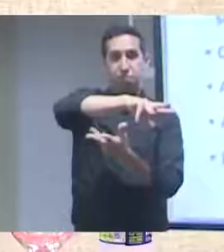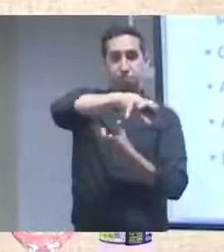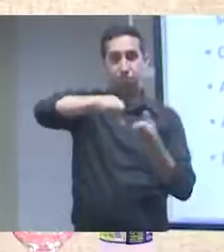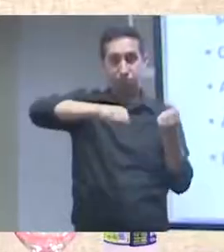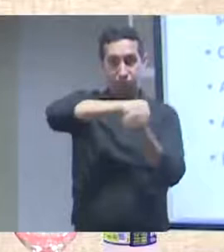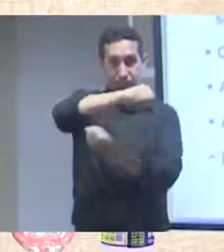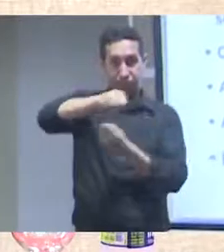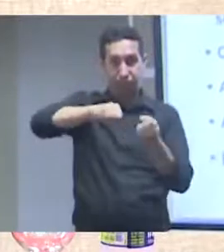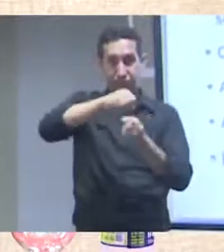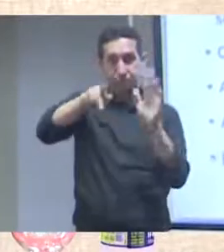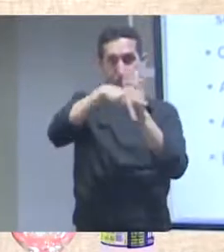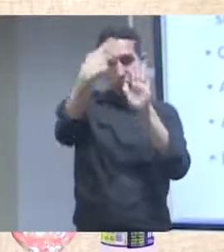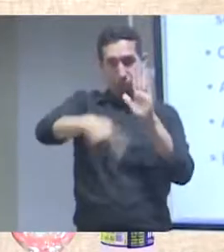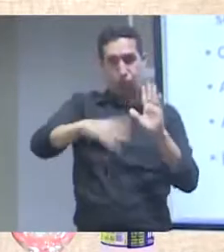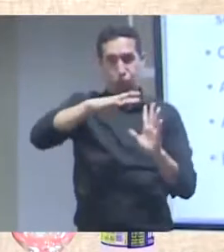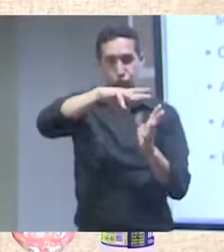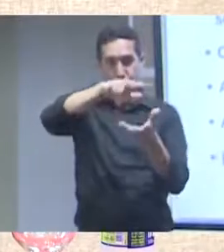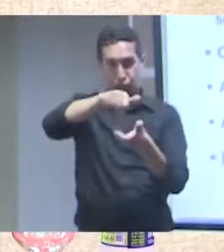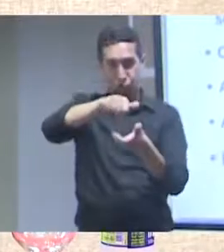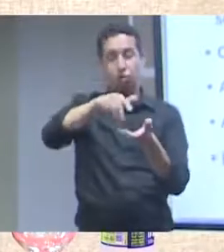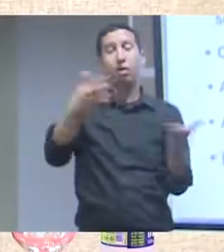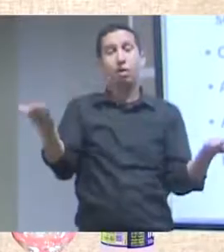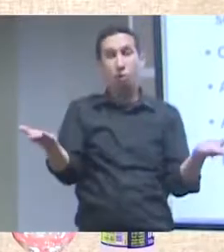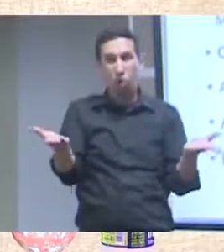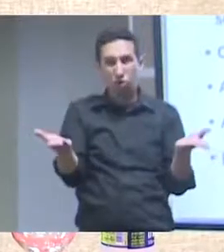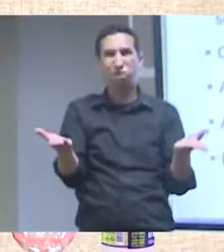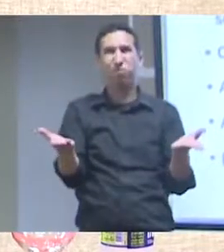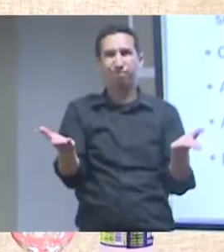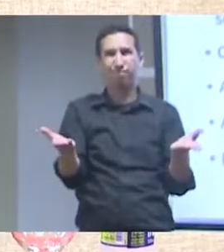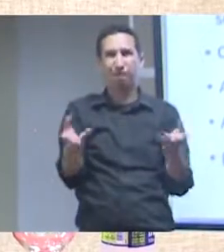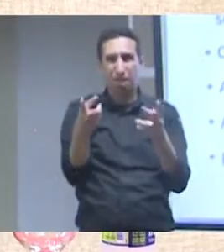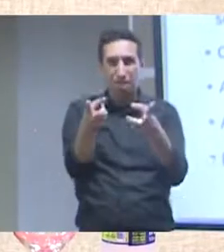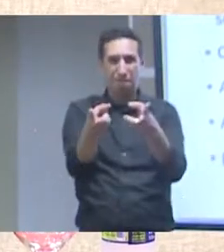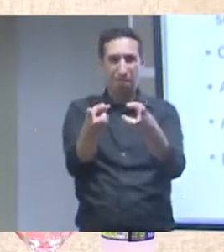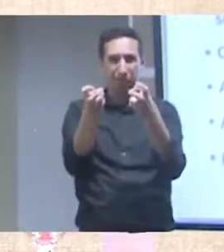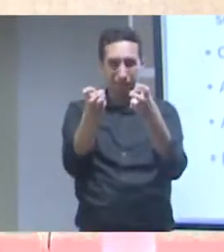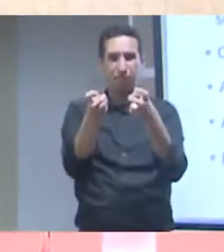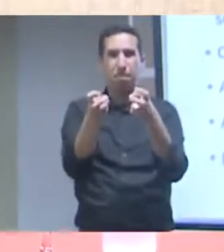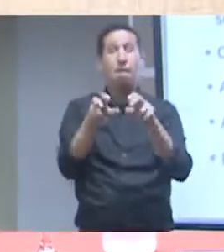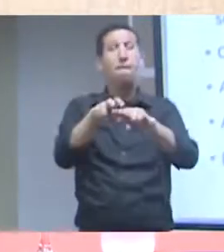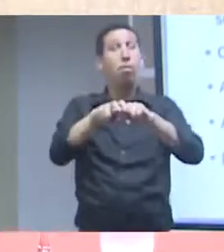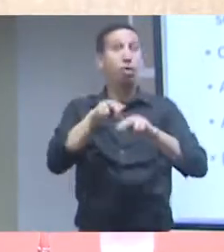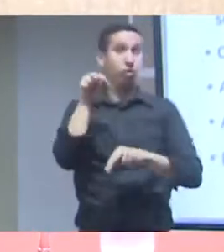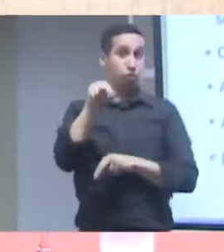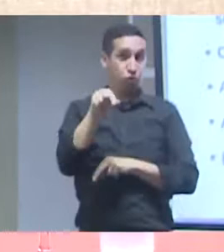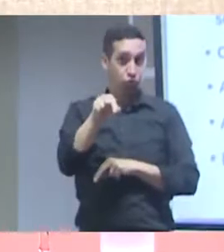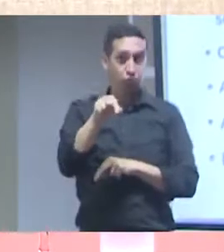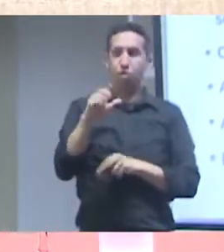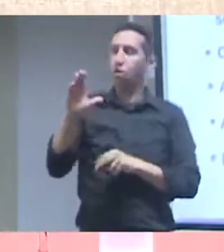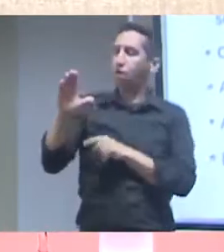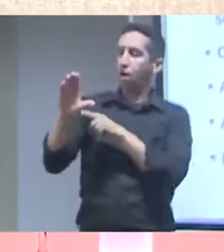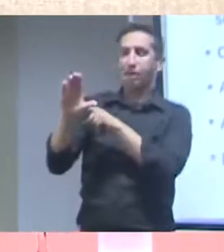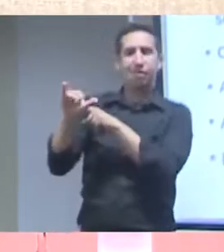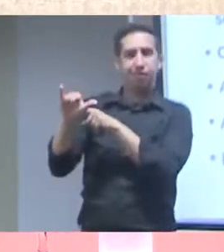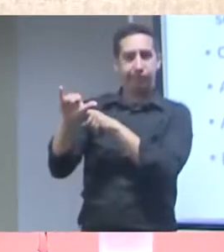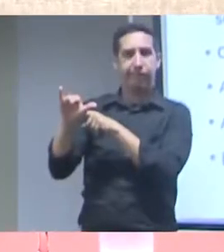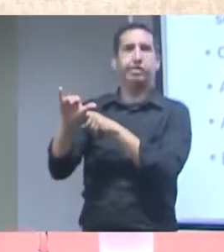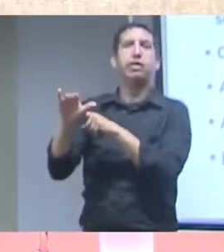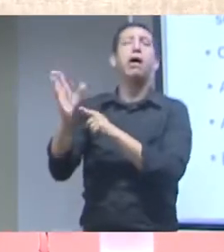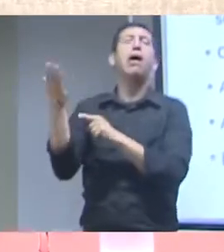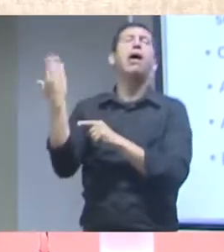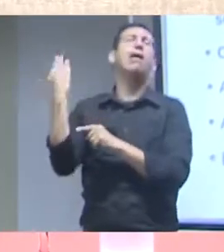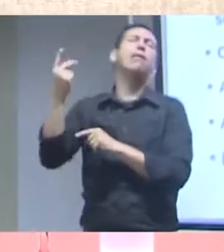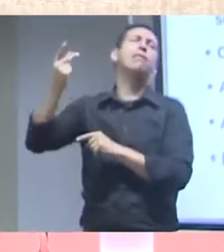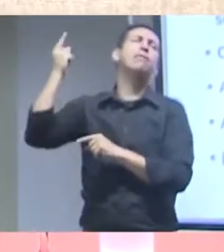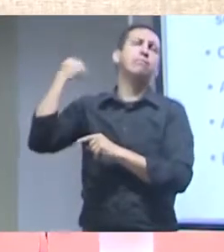confrontação, e uma ciência que esteve muito fechada no seu diálogo, na sua